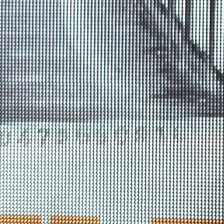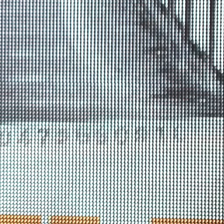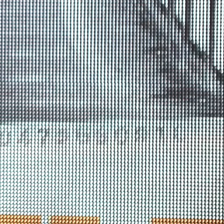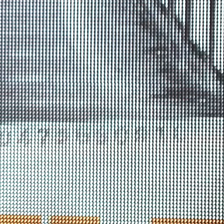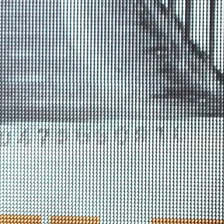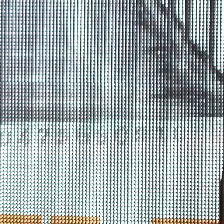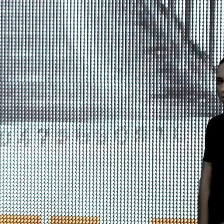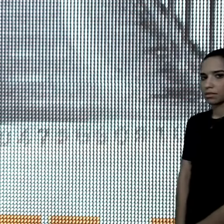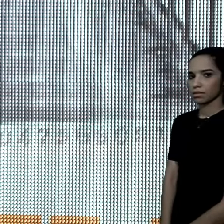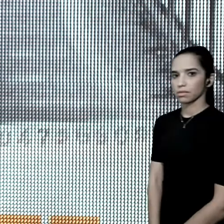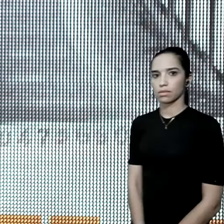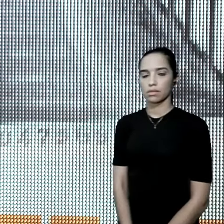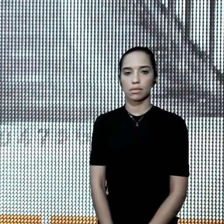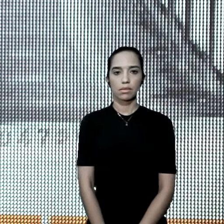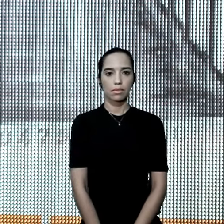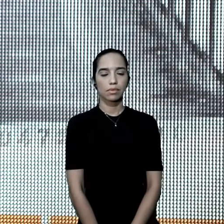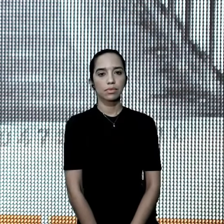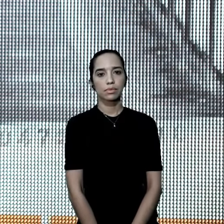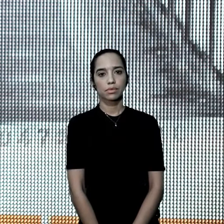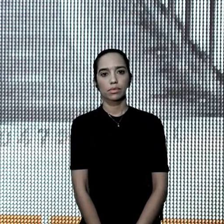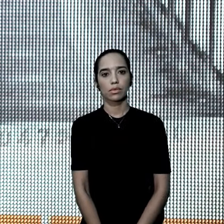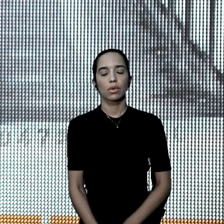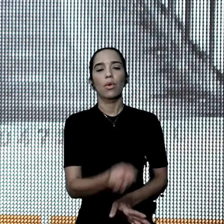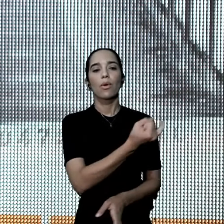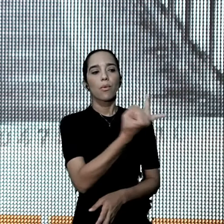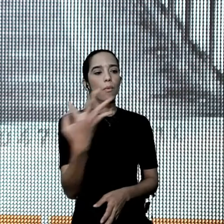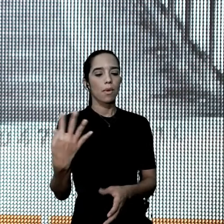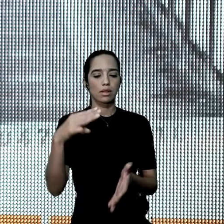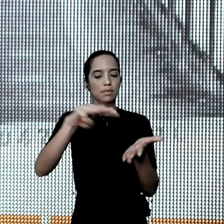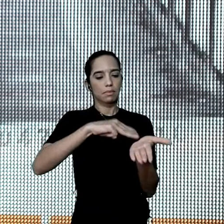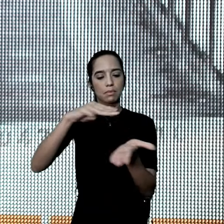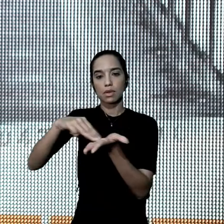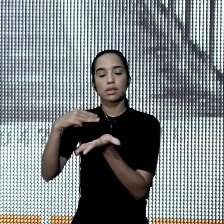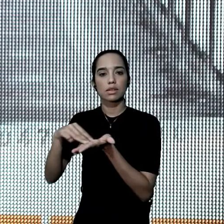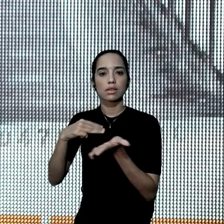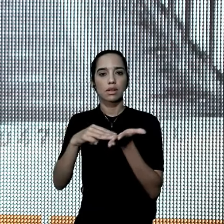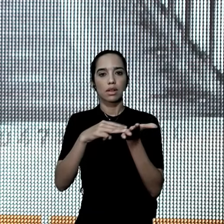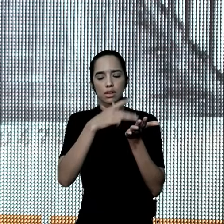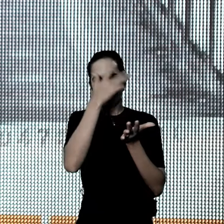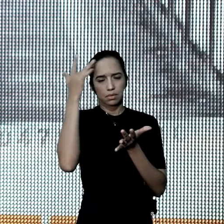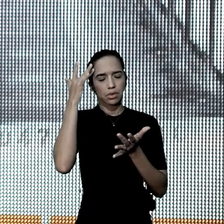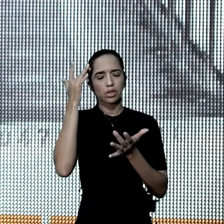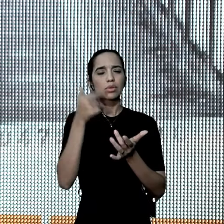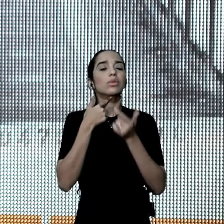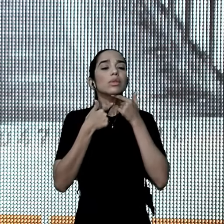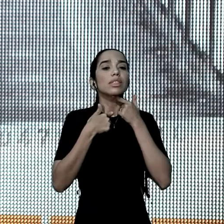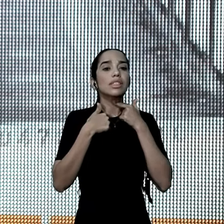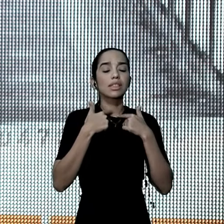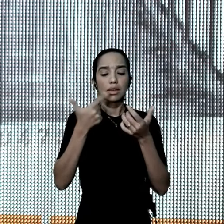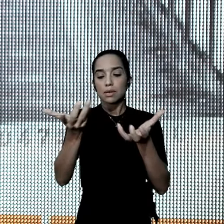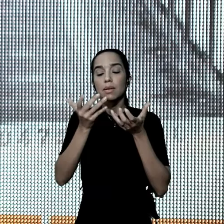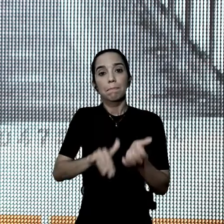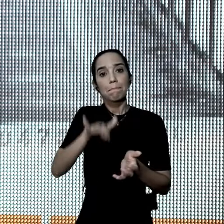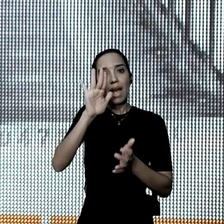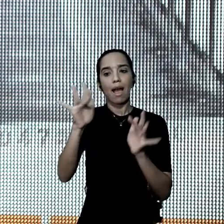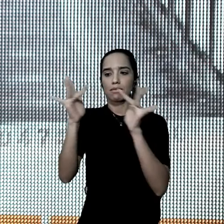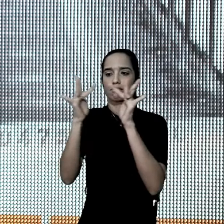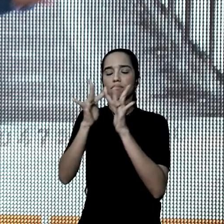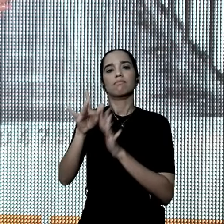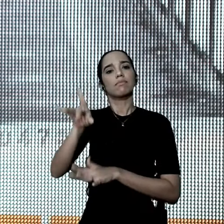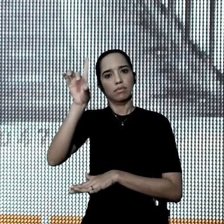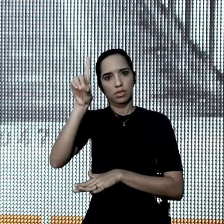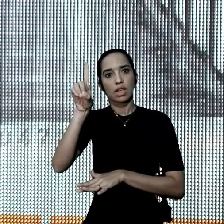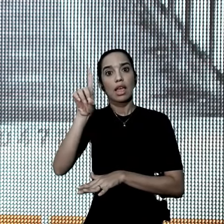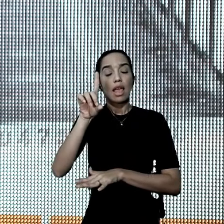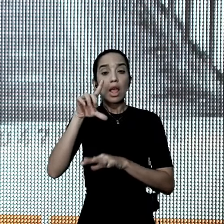ligado, o tanto de mensagens que nós temos recebido de pessoas com fome, com sede de Deus. Existe uma